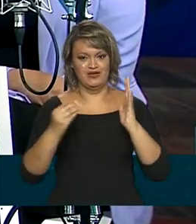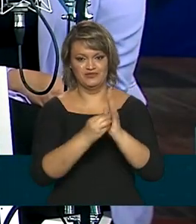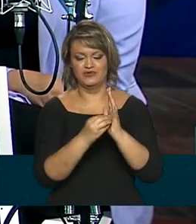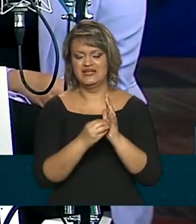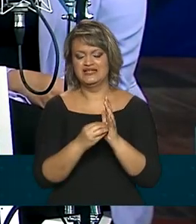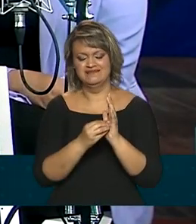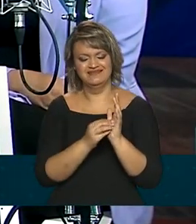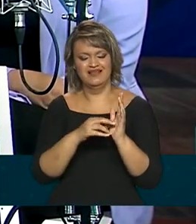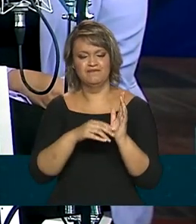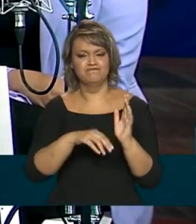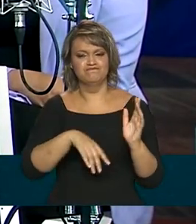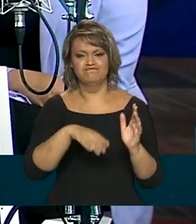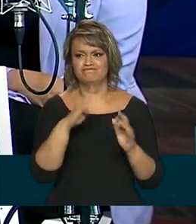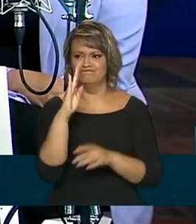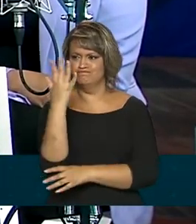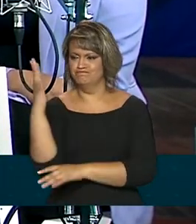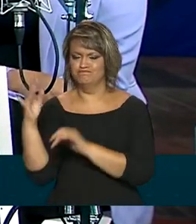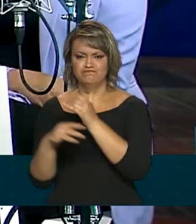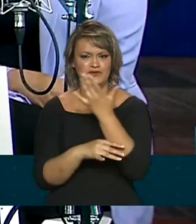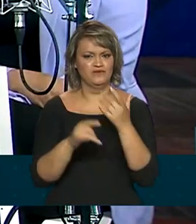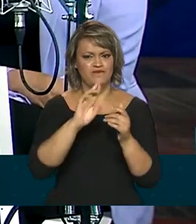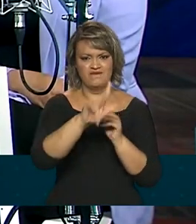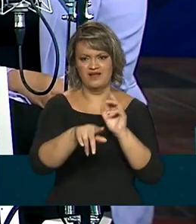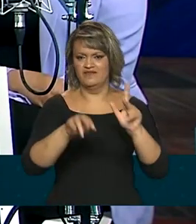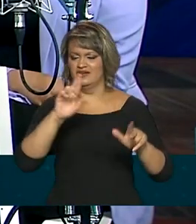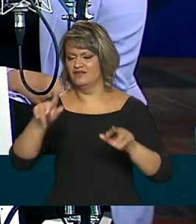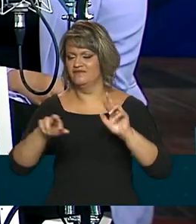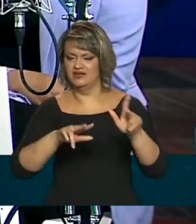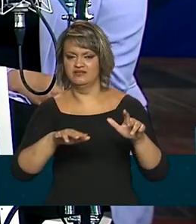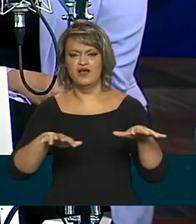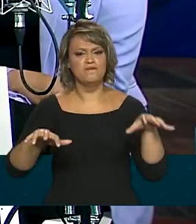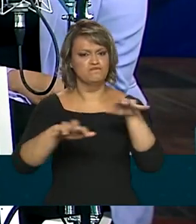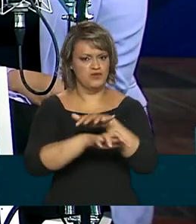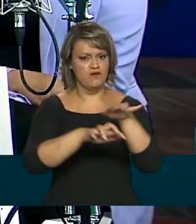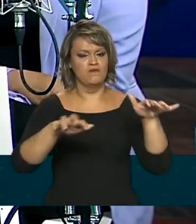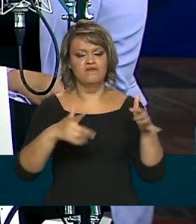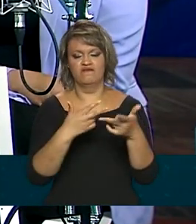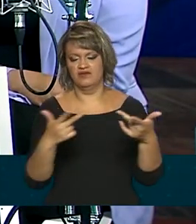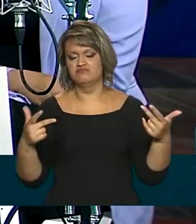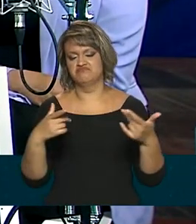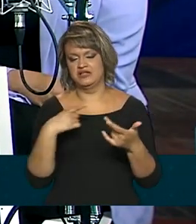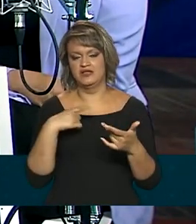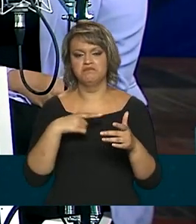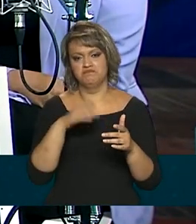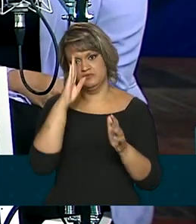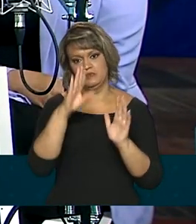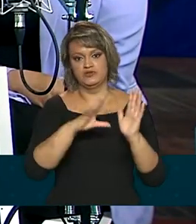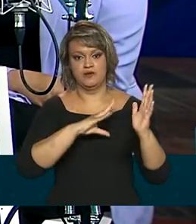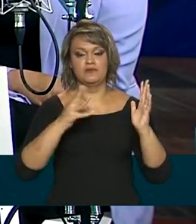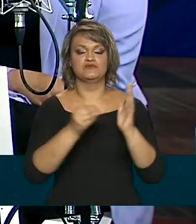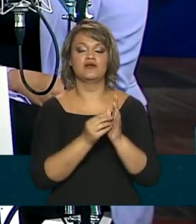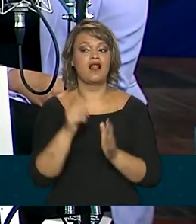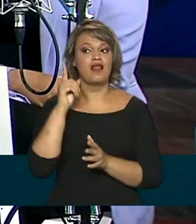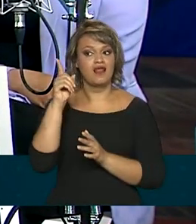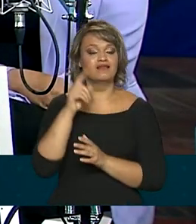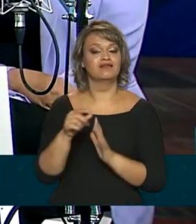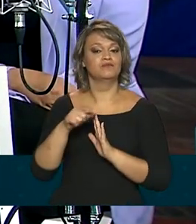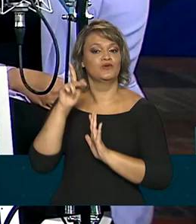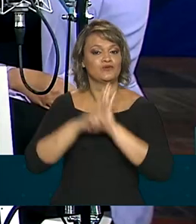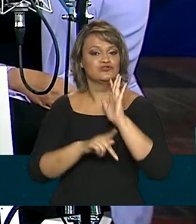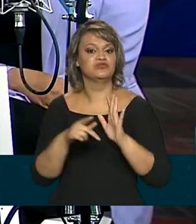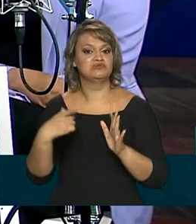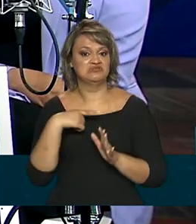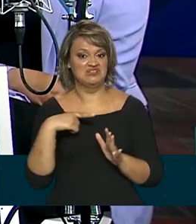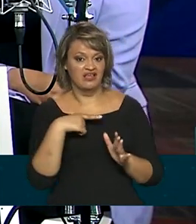biodiversidade, de todos os biomas, inclusive da Amazônia. Com todos os nossos projetos lá, o pessoal vai ficar